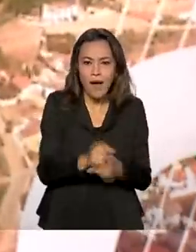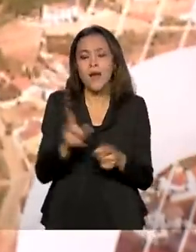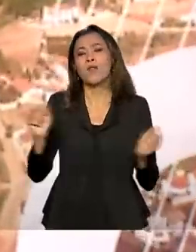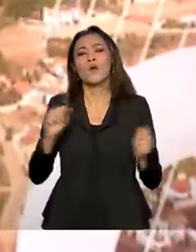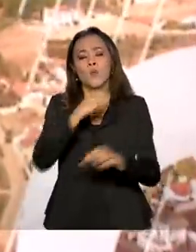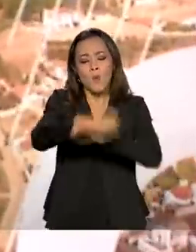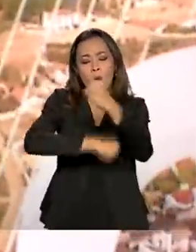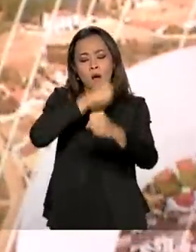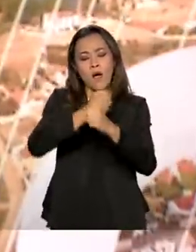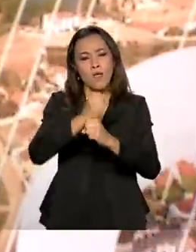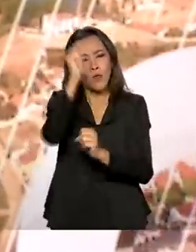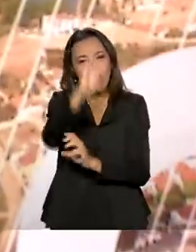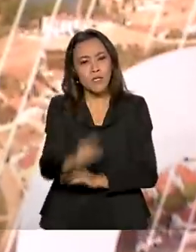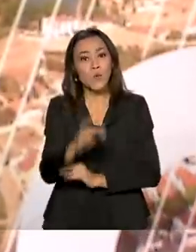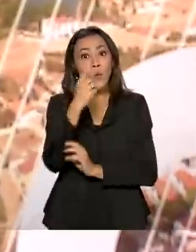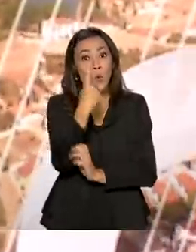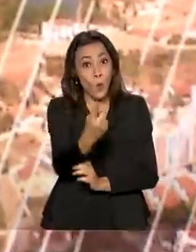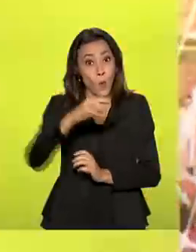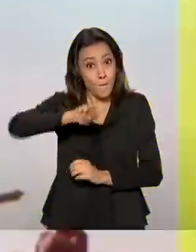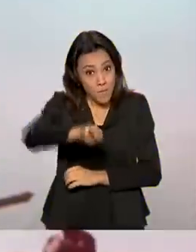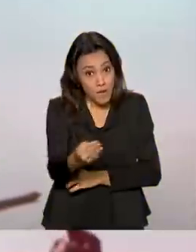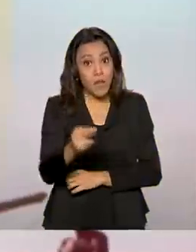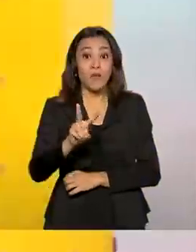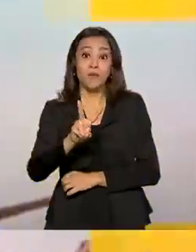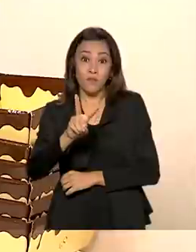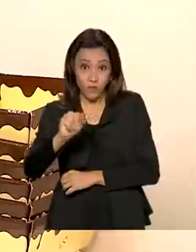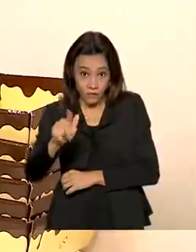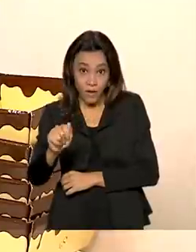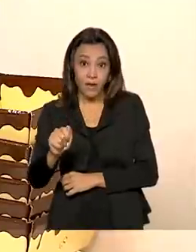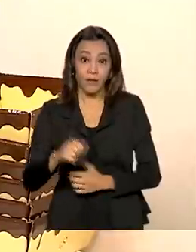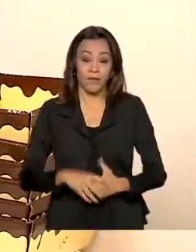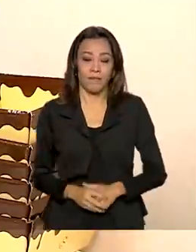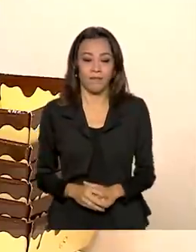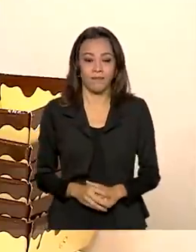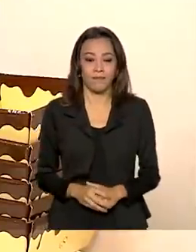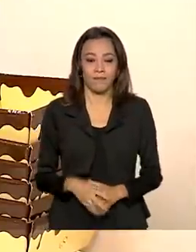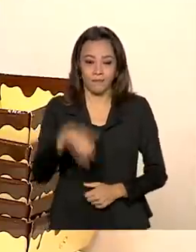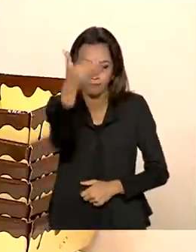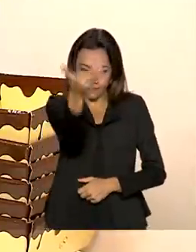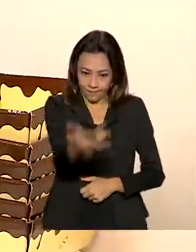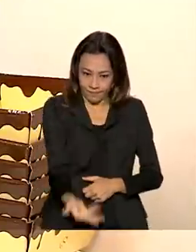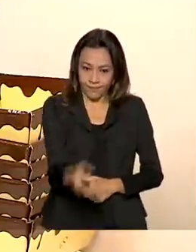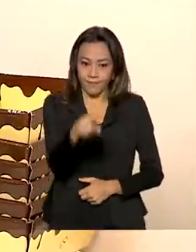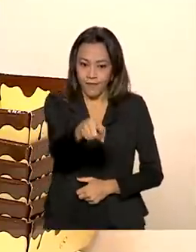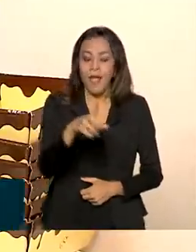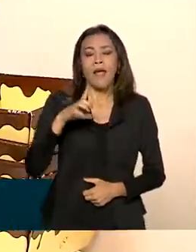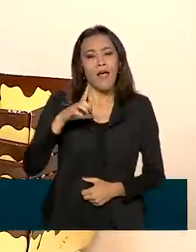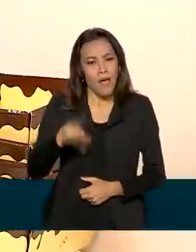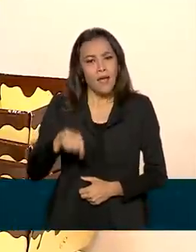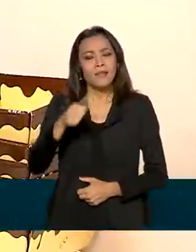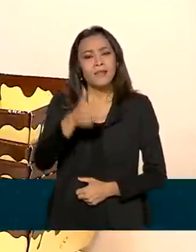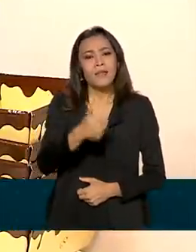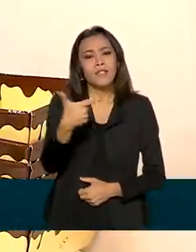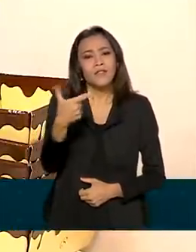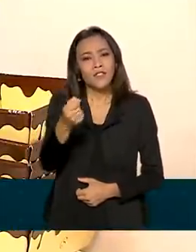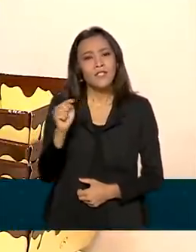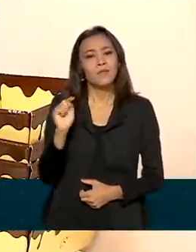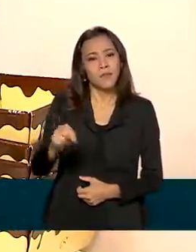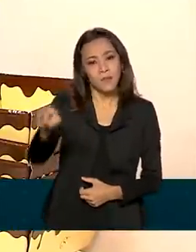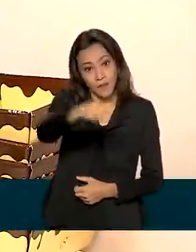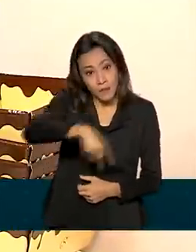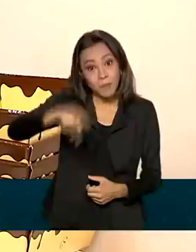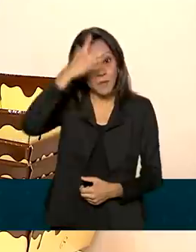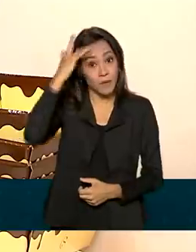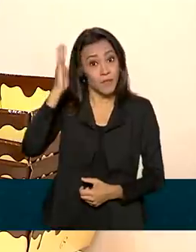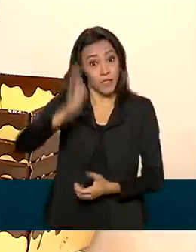o Brasil criou quase um milhão de vagas de emprego. Gabriela Andresa é uma dos 120 mil brasileiros que